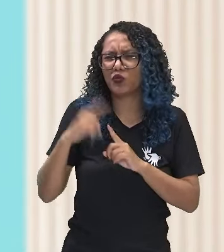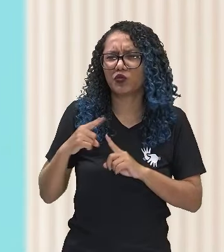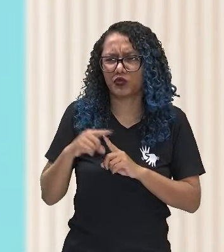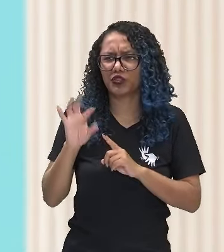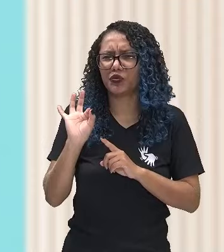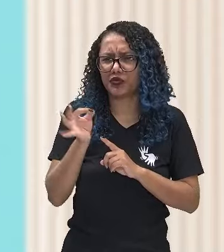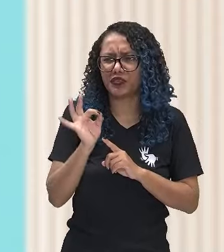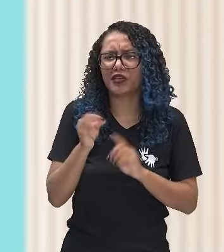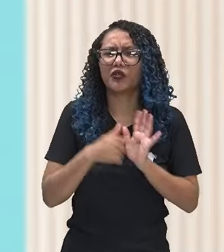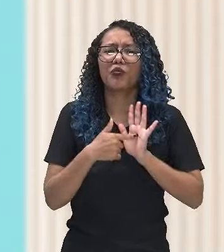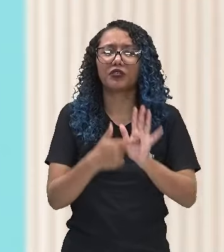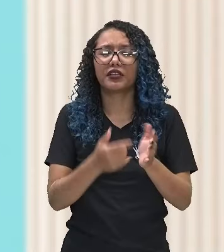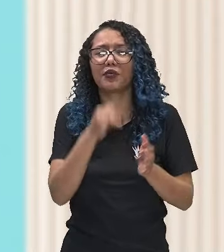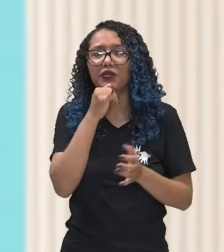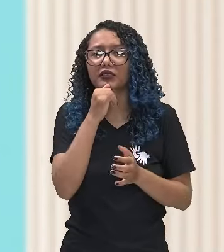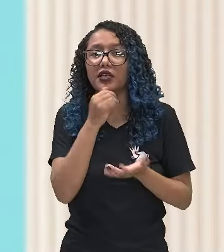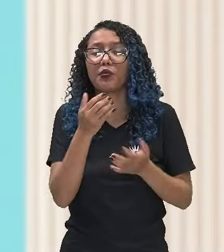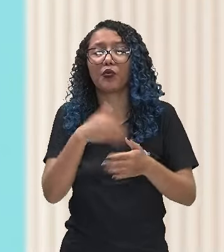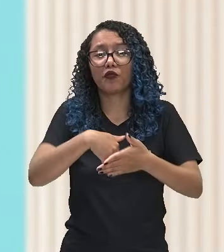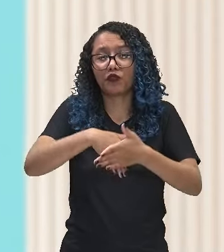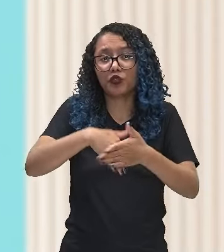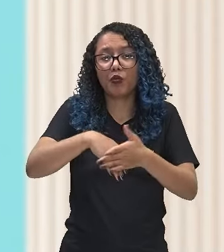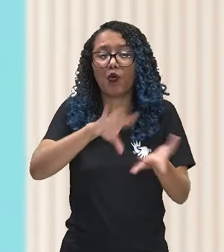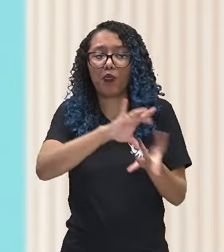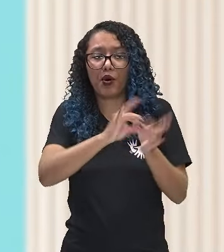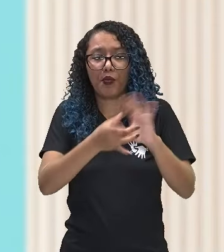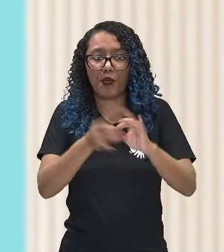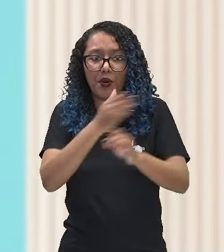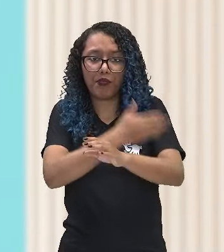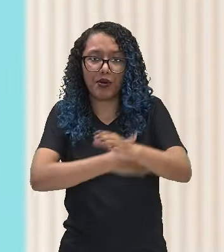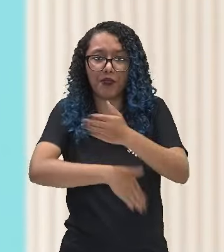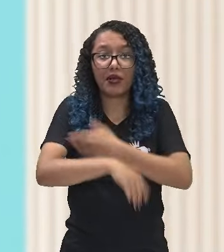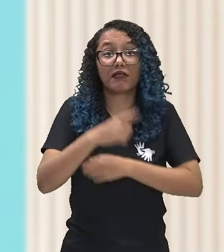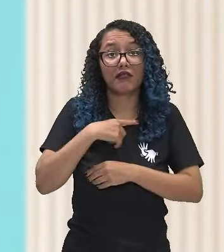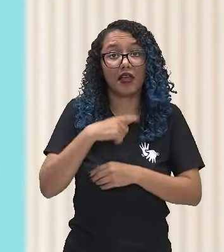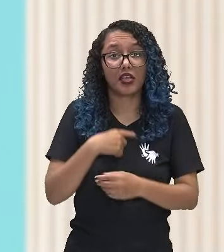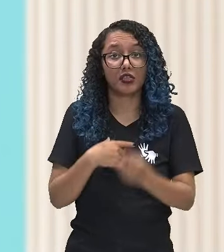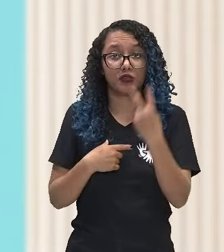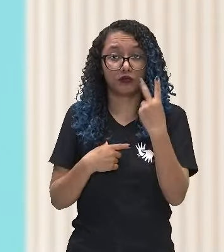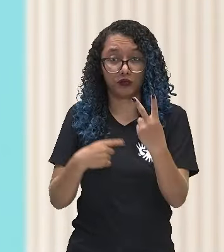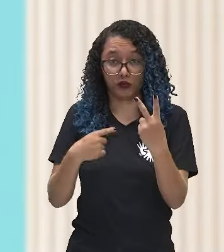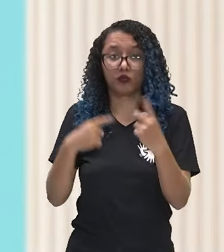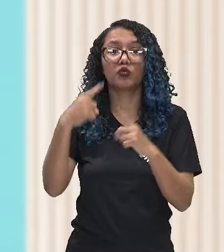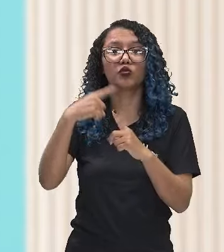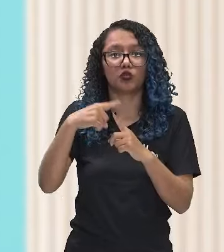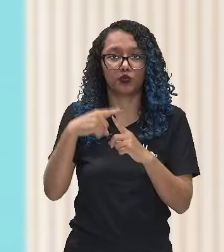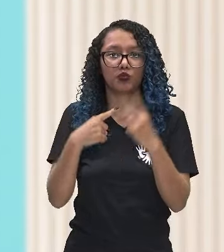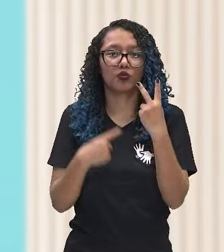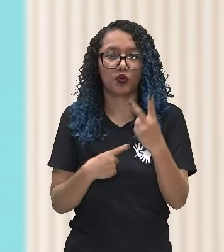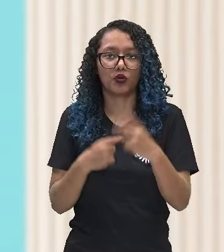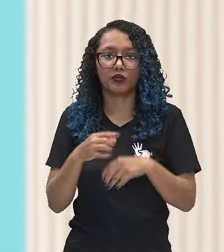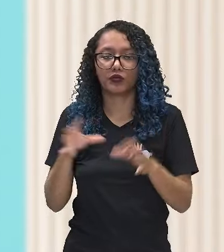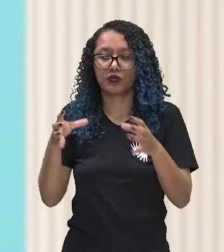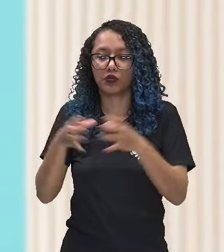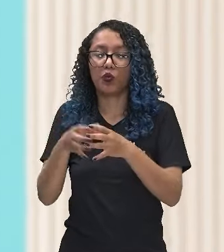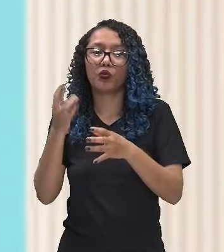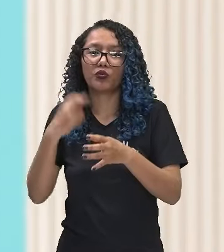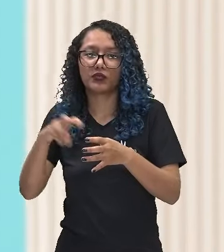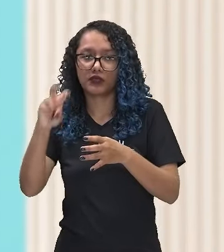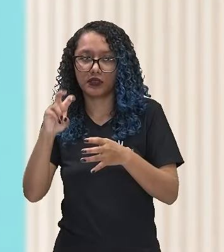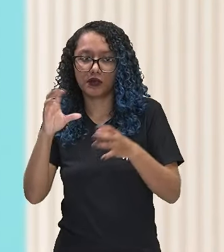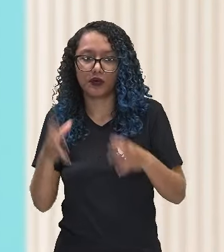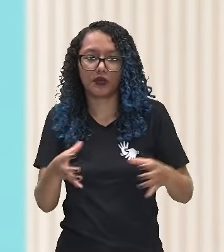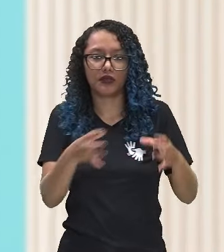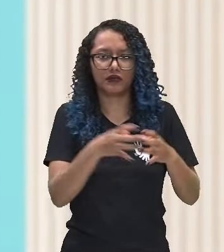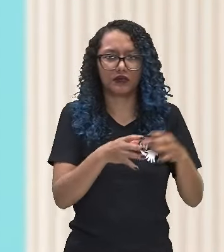Por exemplo, o futebol paraolímpico, onde nós aprendemos que tem dois tipos. O futebol de 5 e o futebol de 7. Lembra